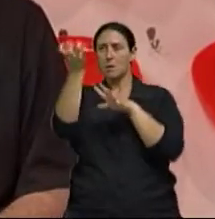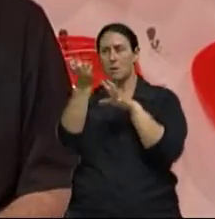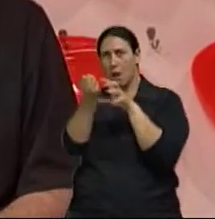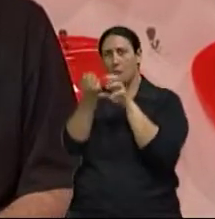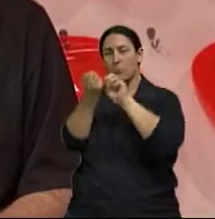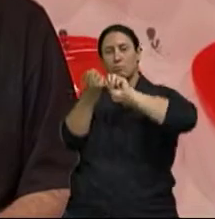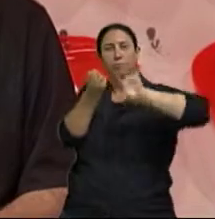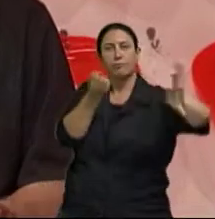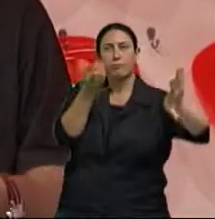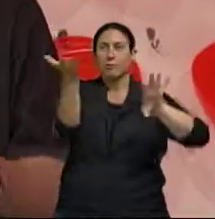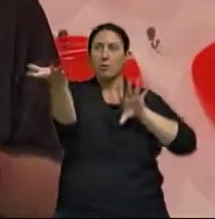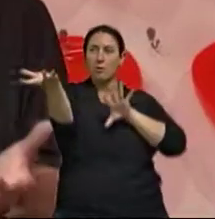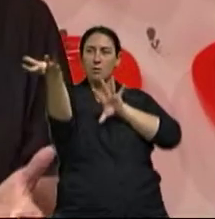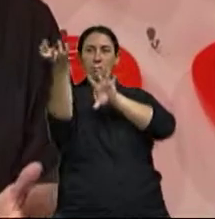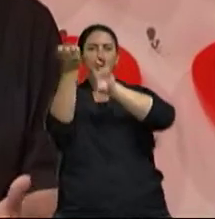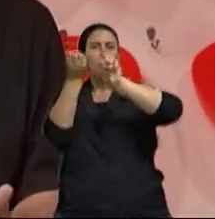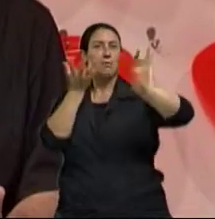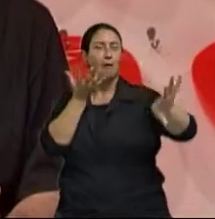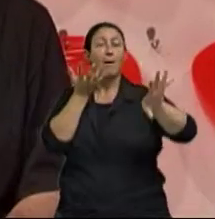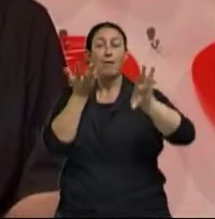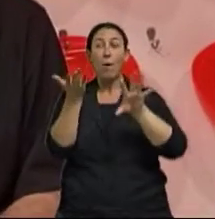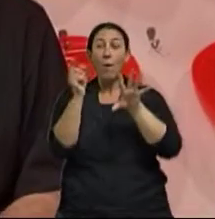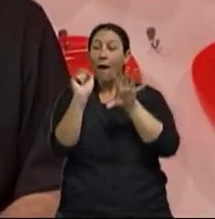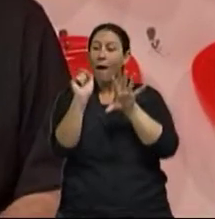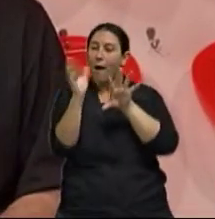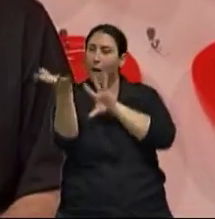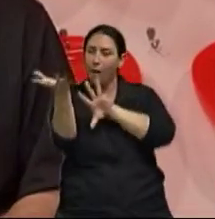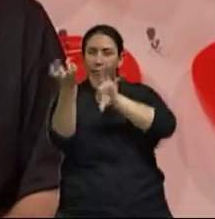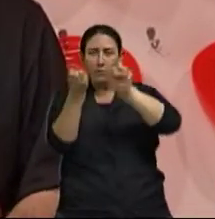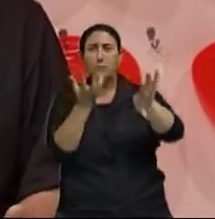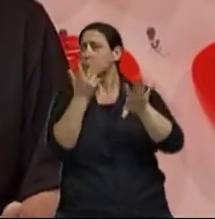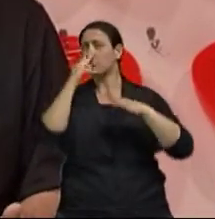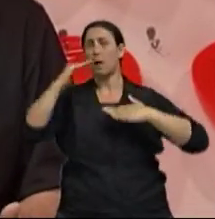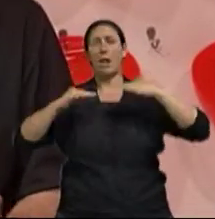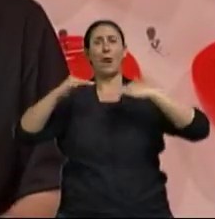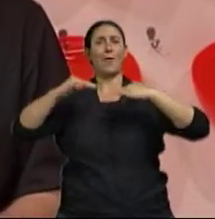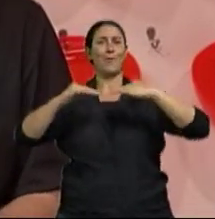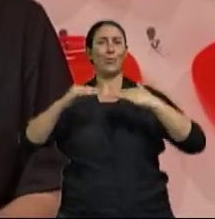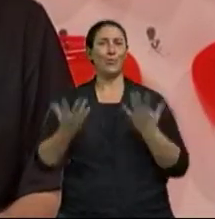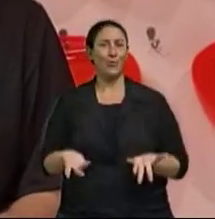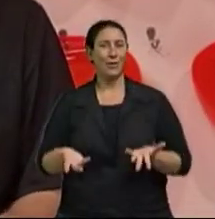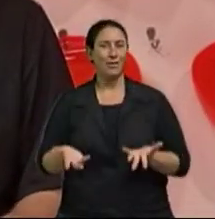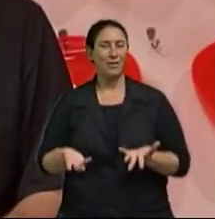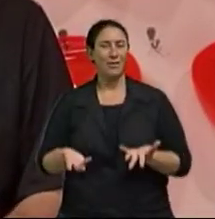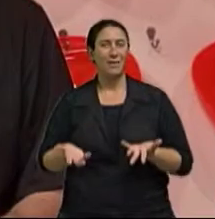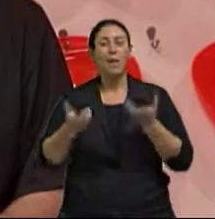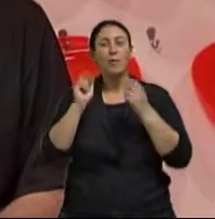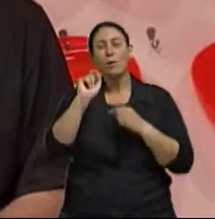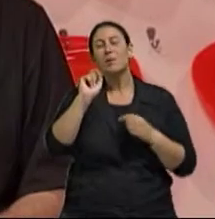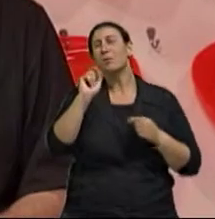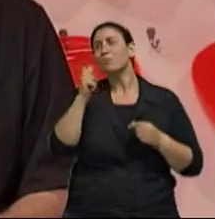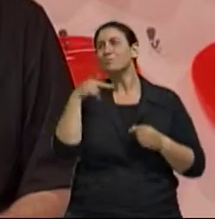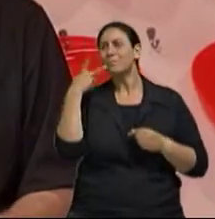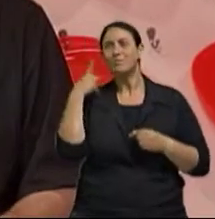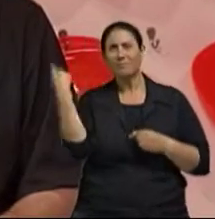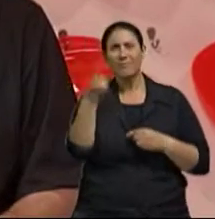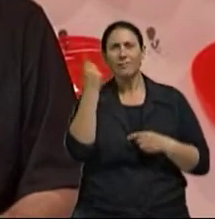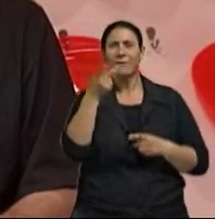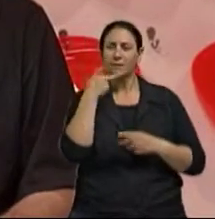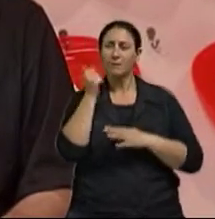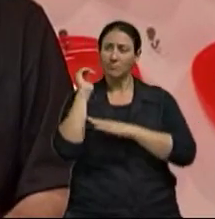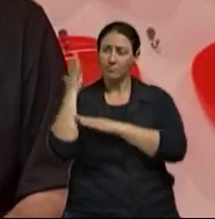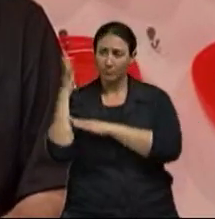não... Claro, ela tem outras funções, obviamente Lógico, evidente Mas quando se fala em reflorestamento, né? Também tem que se tomar um cuidado, né? O